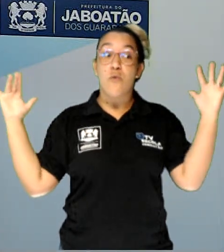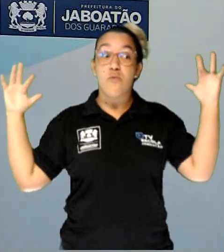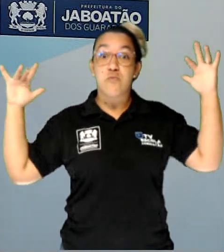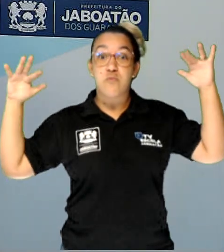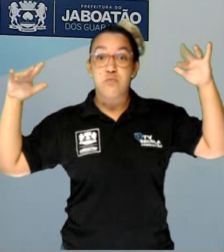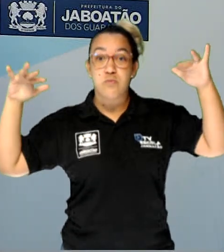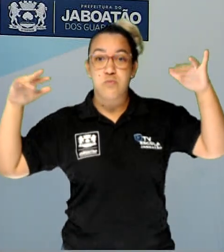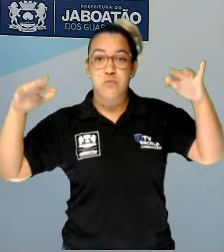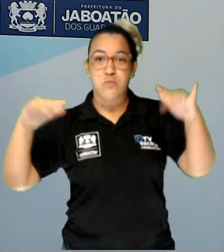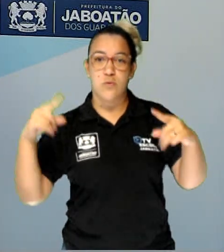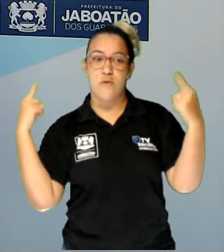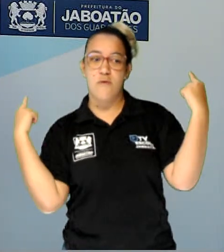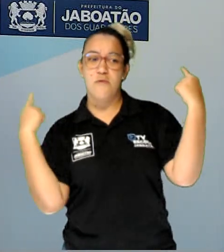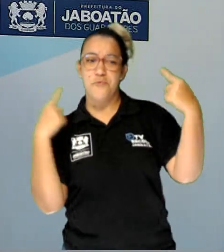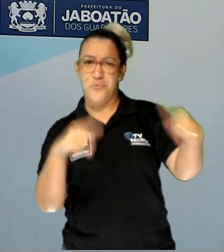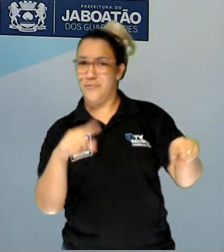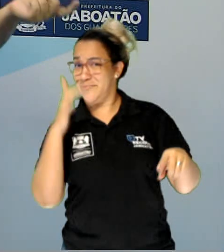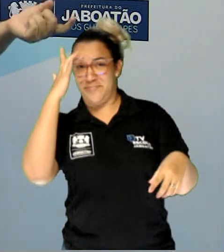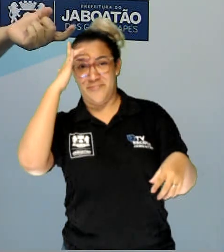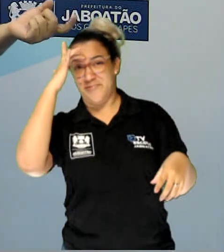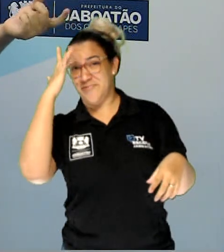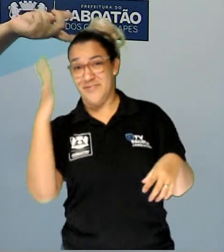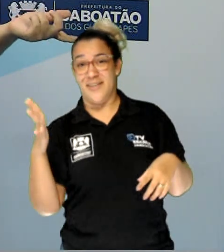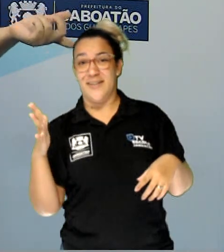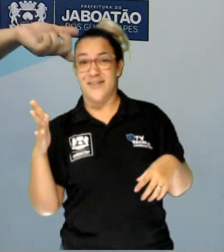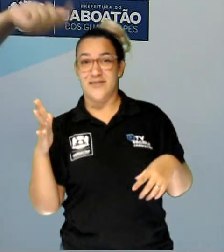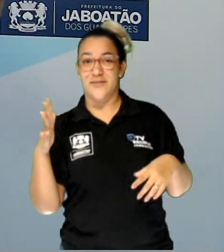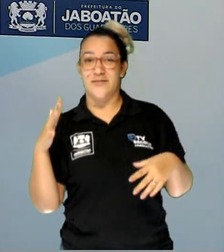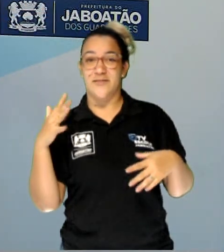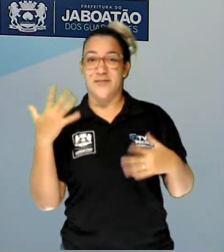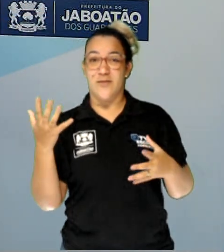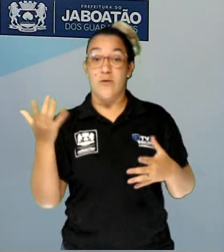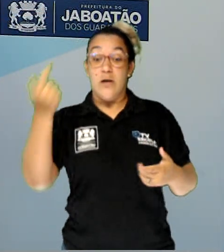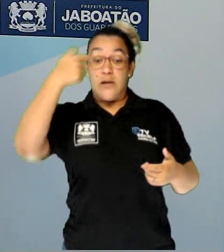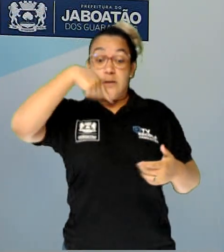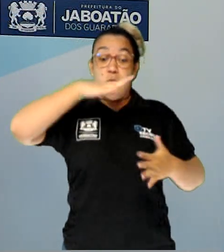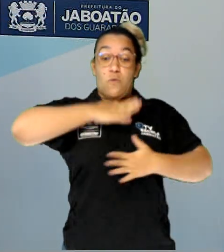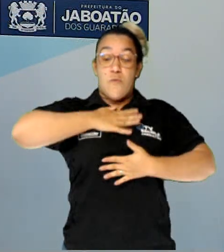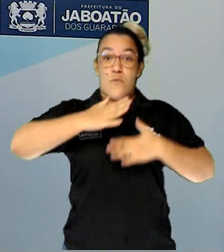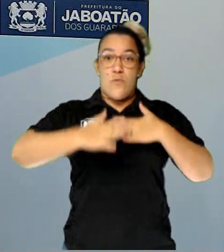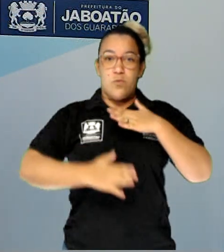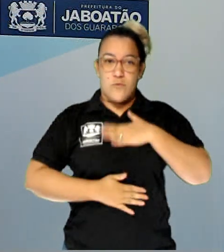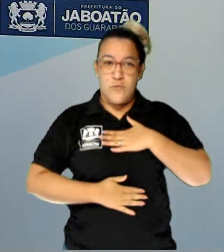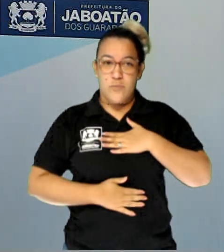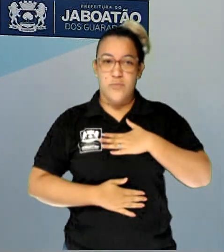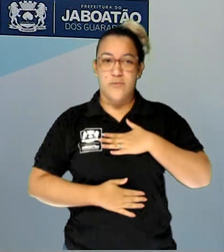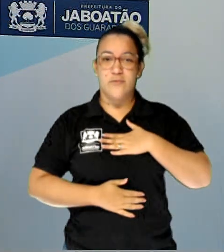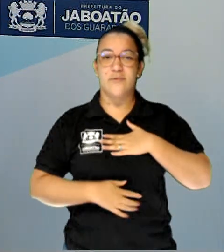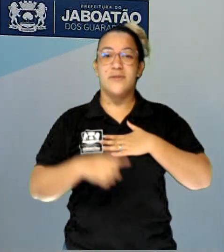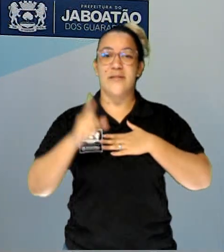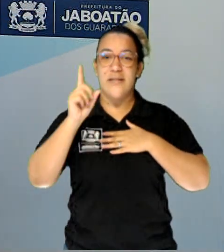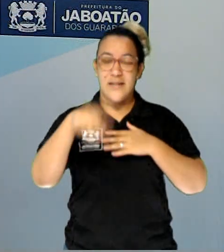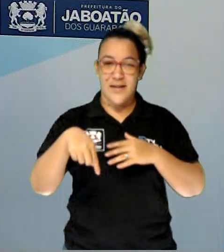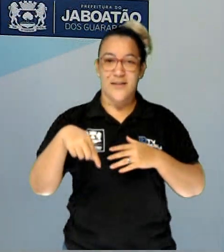invada o seu país. No nosso caso, não no nosso corpo. São os que a gente chama de